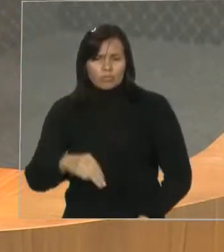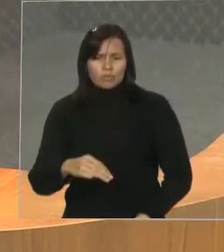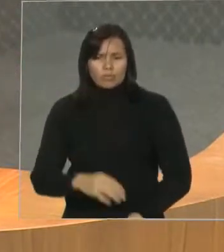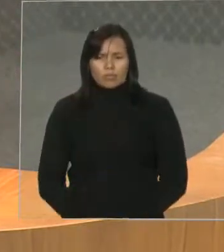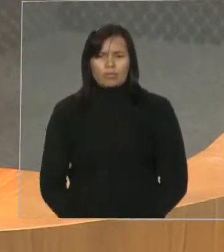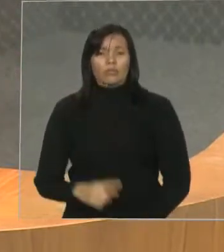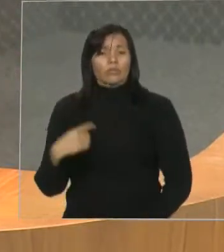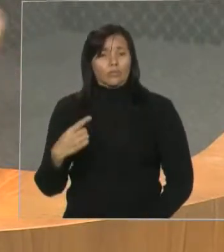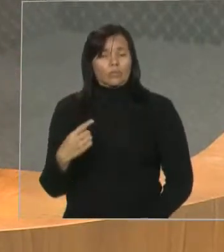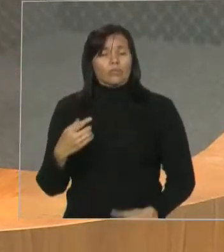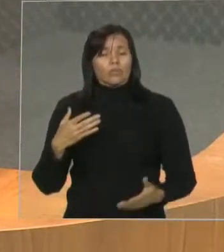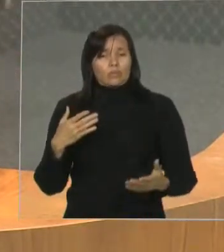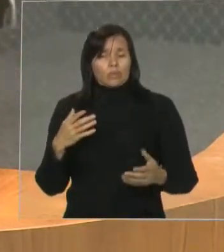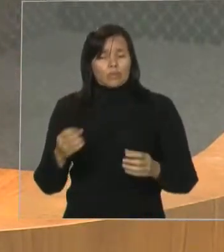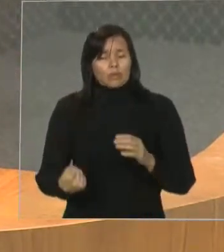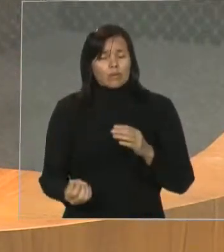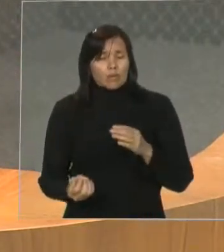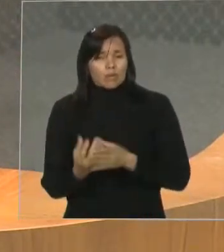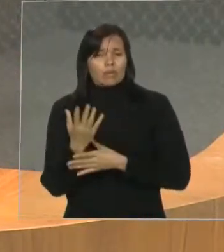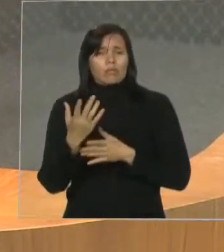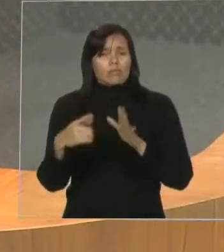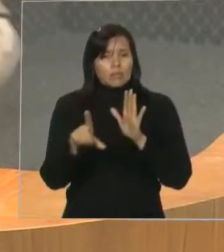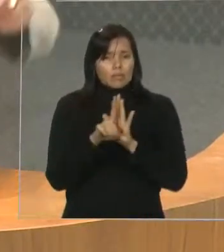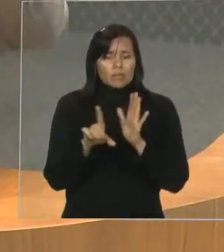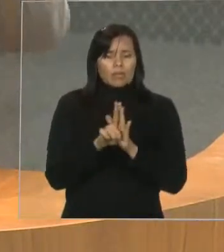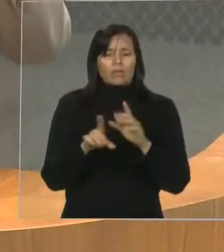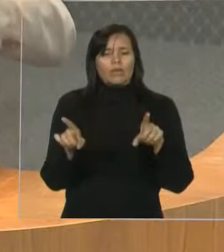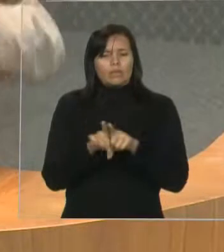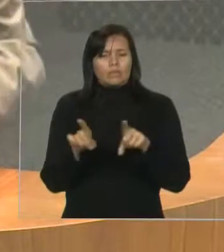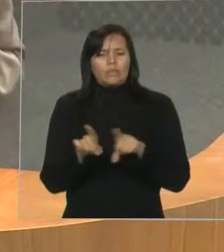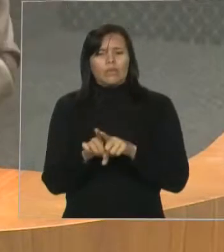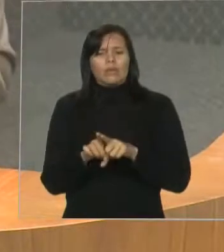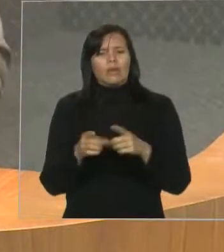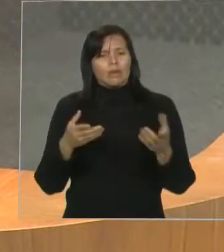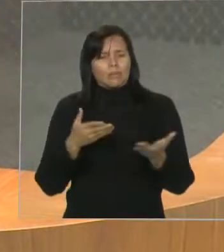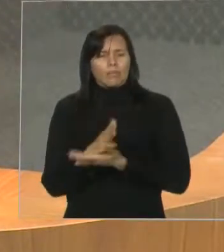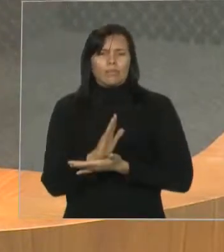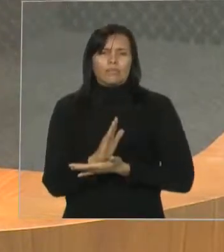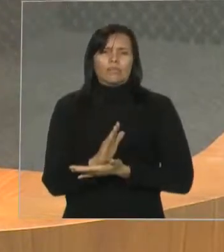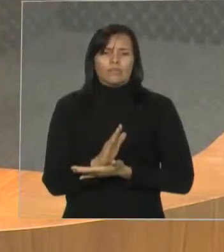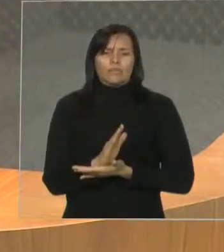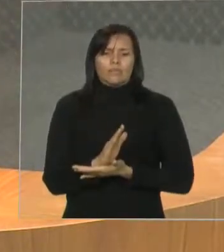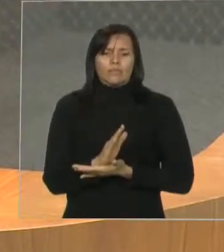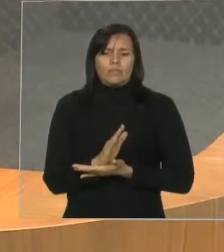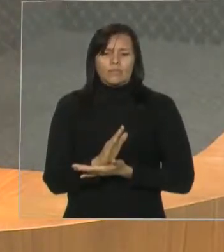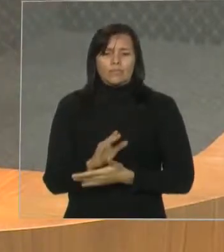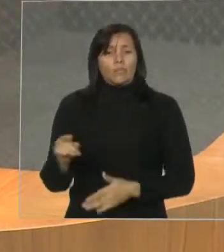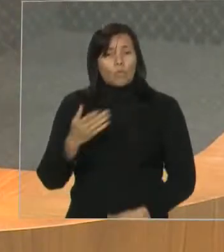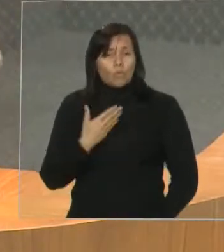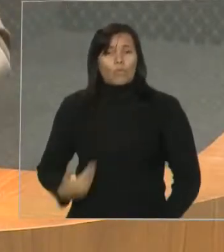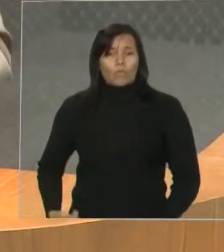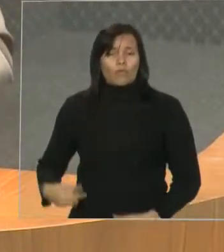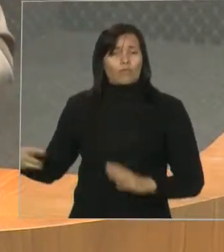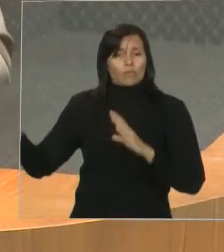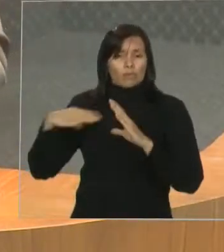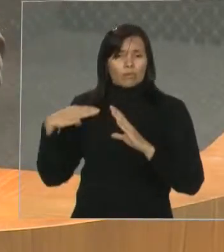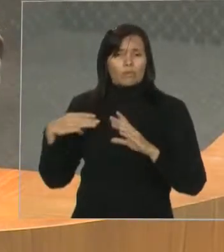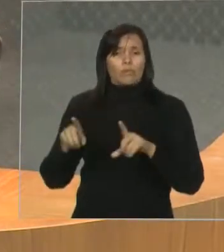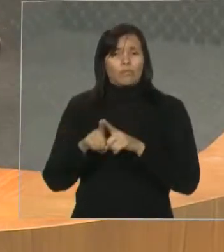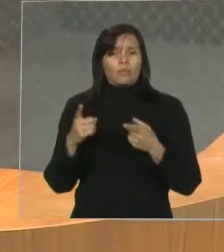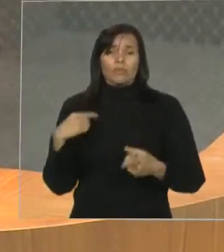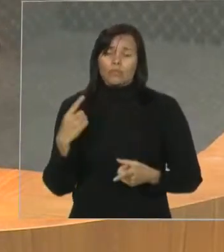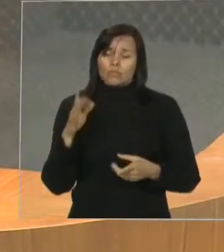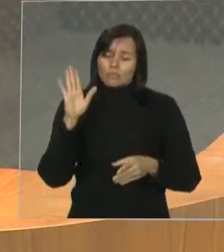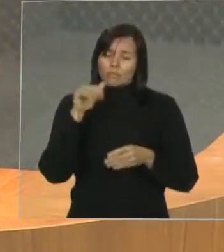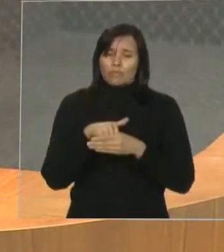aprovado por esta casa, uma ação do Poder Executivo, mas que foi aprovado por nós, parlamentares, que nós criamos a